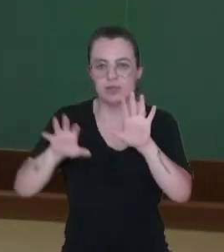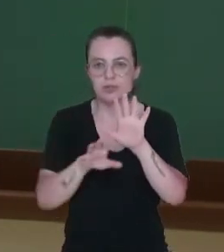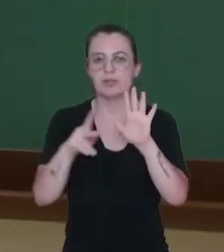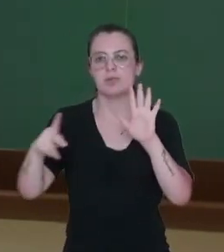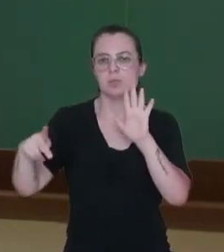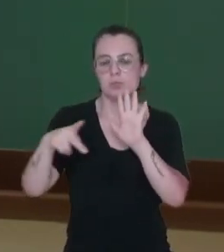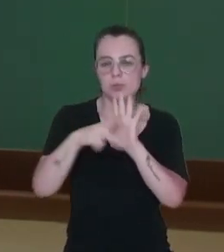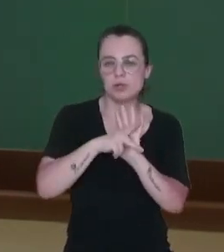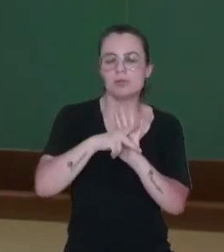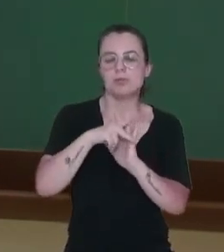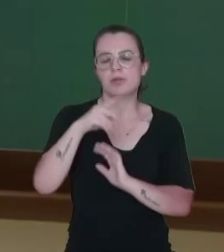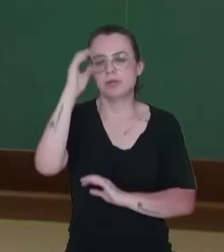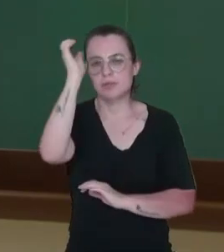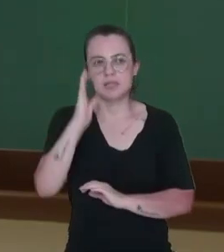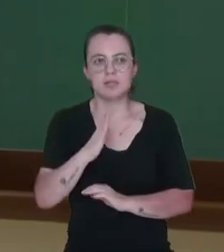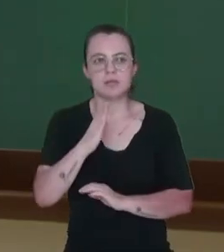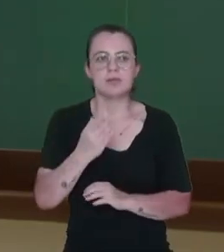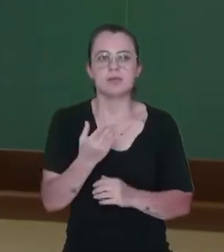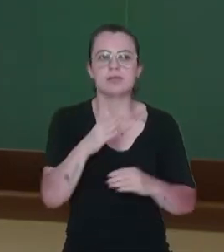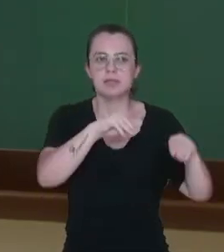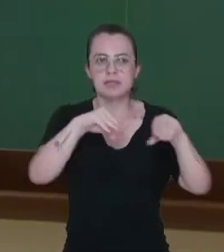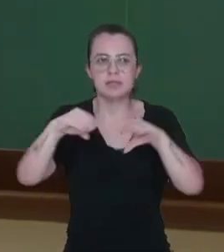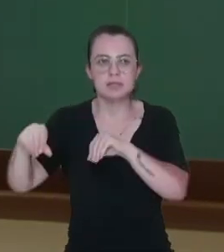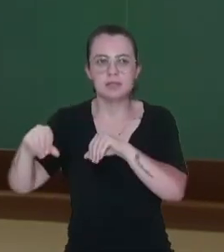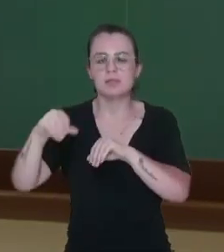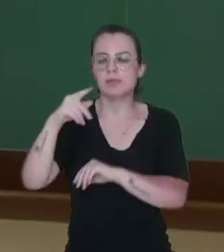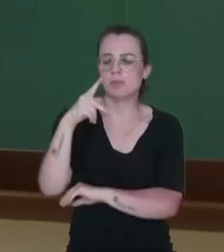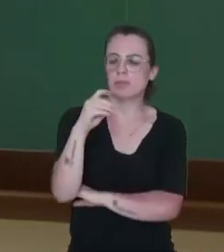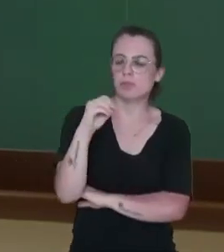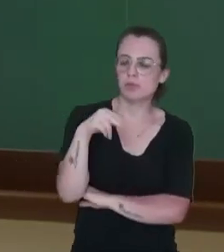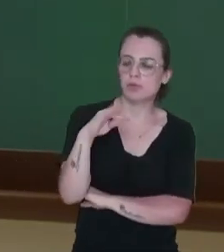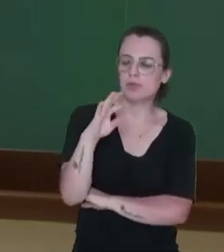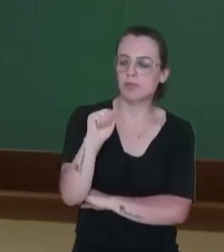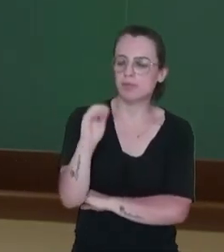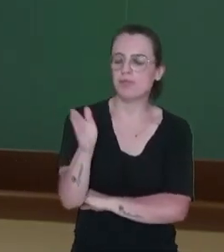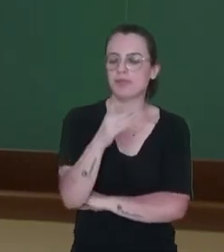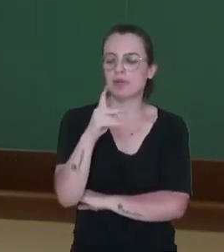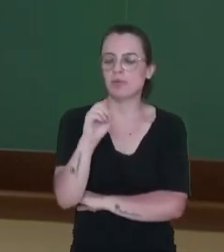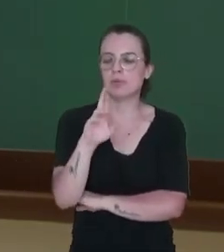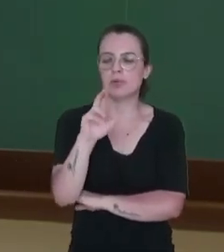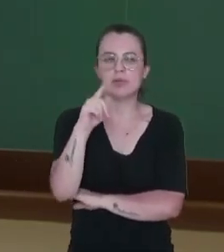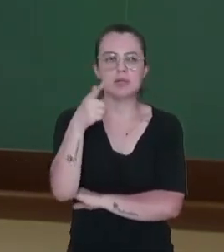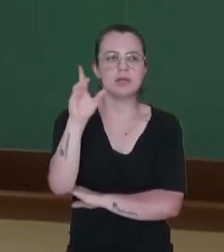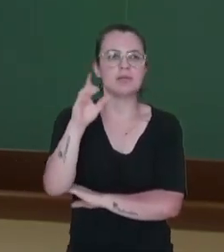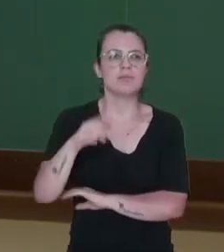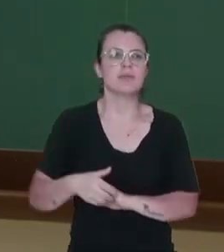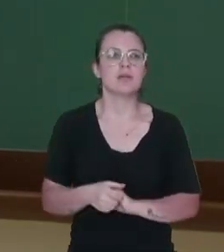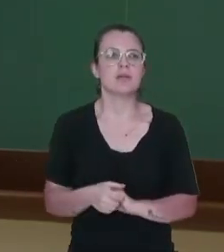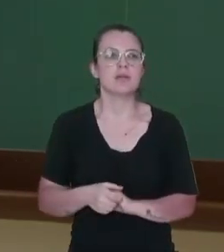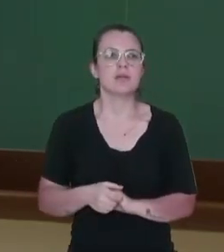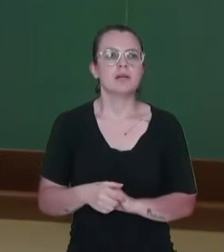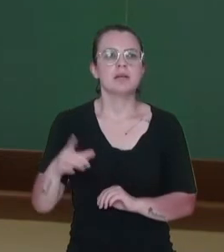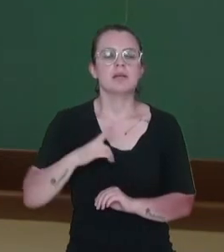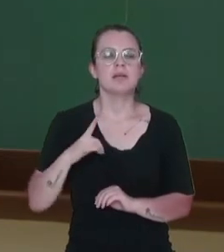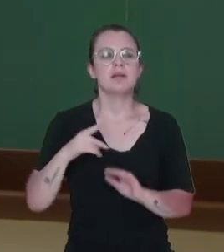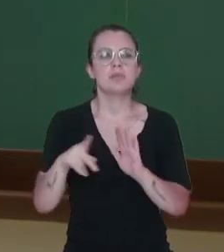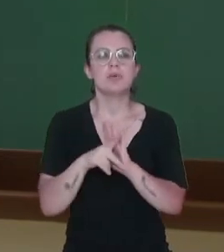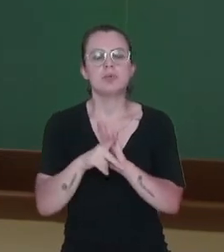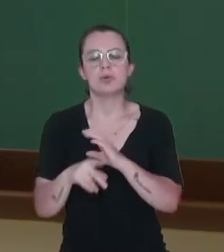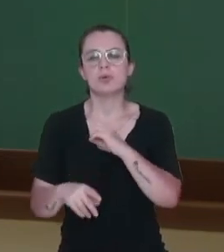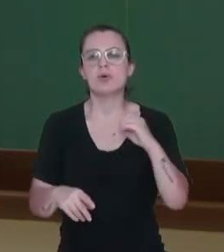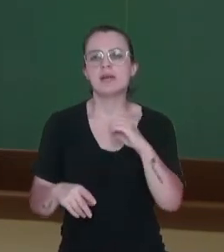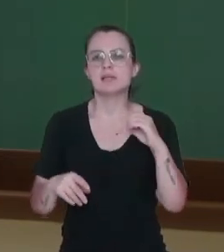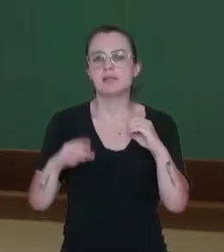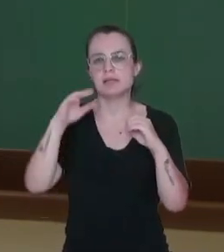territórios criados, como o território de Ponta Porã, território do Iguaçu, que eram na parte oeste aqui do